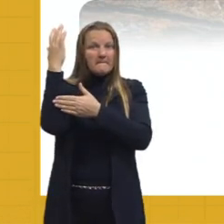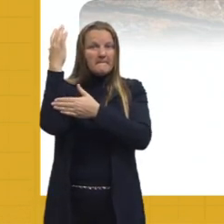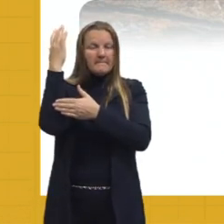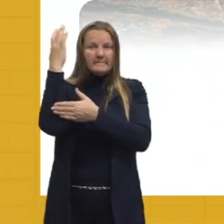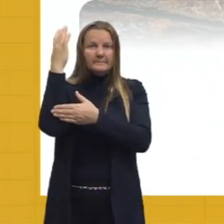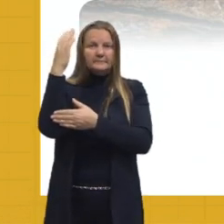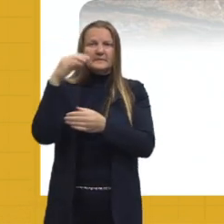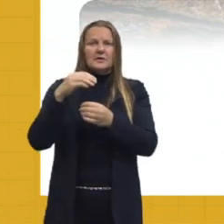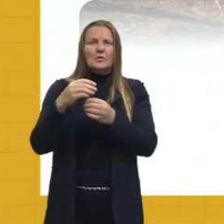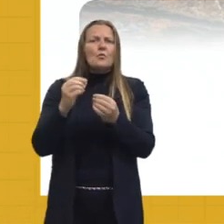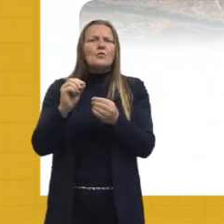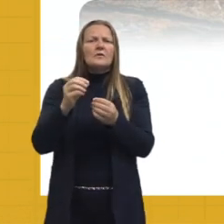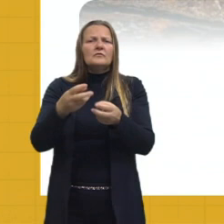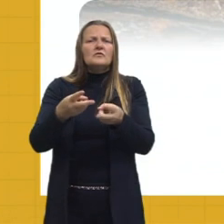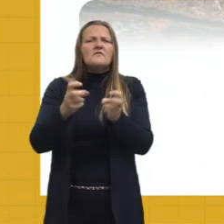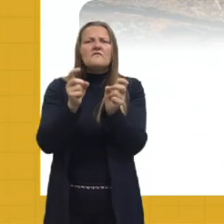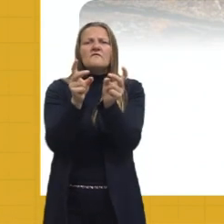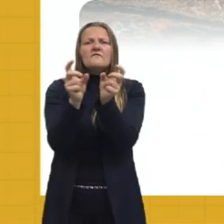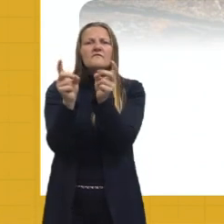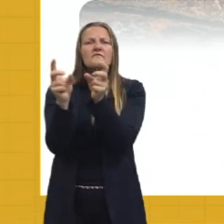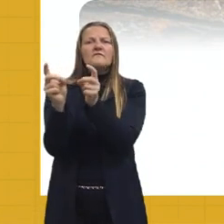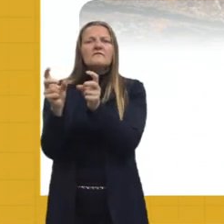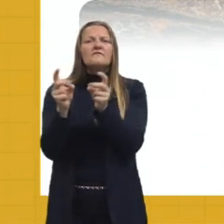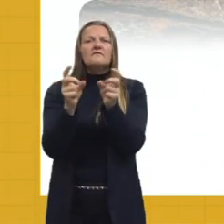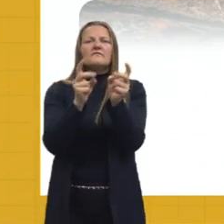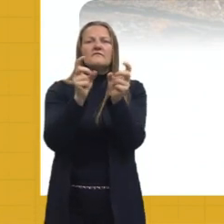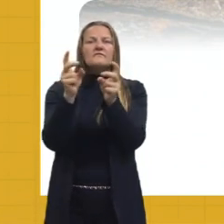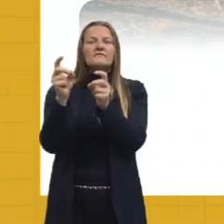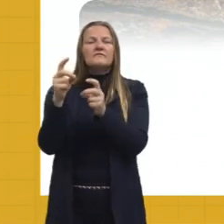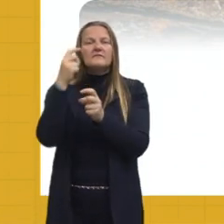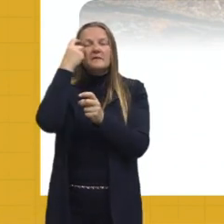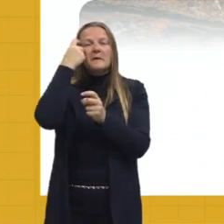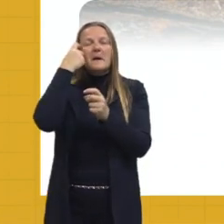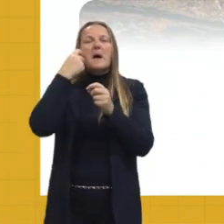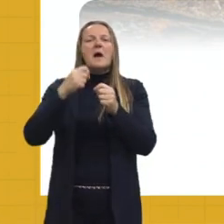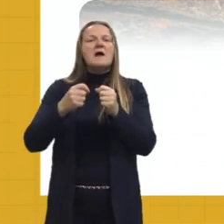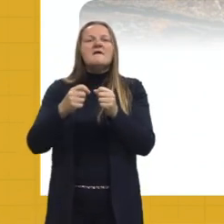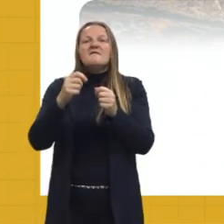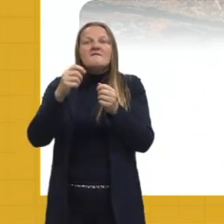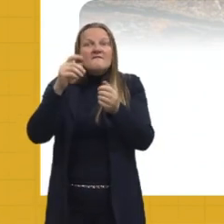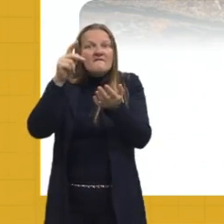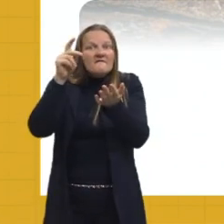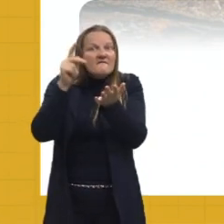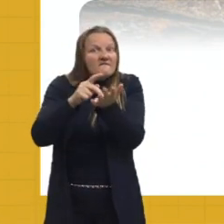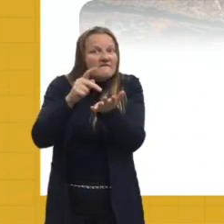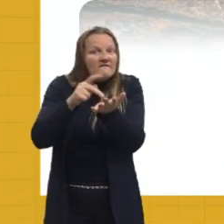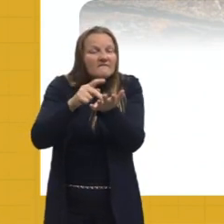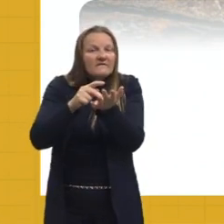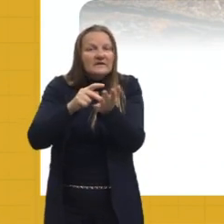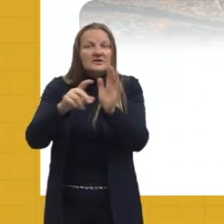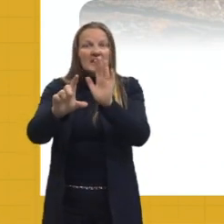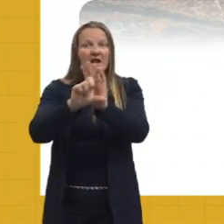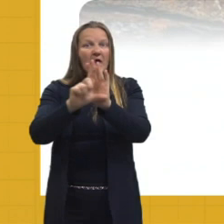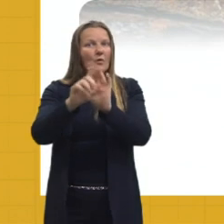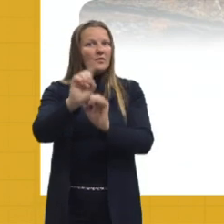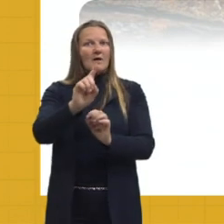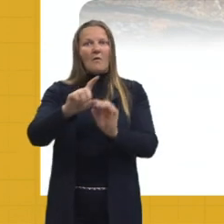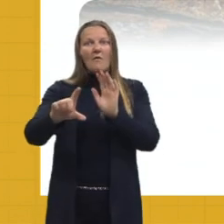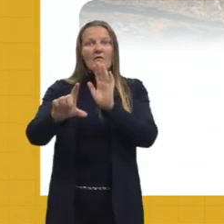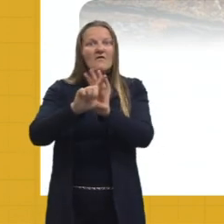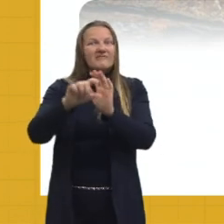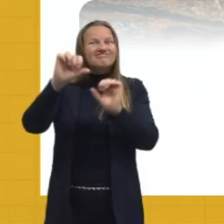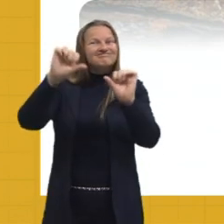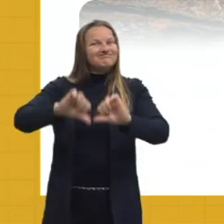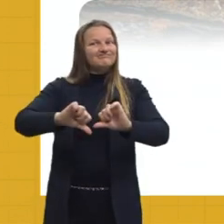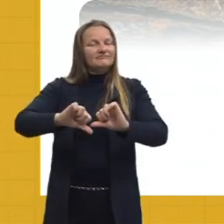para o comércio, é proveniente de fontes ilegais e predatórias. Não estão nem